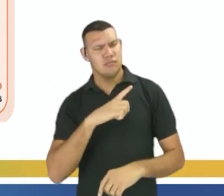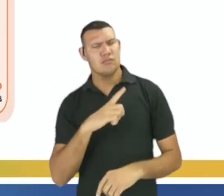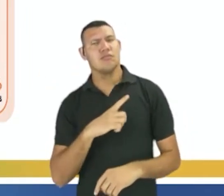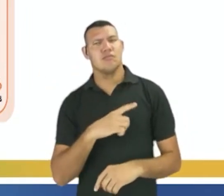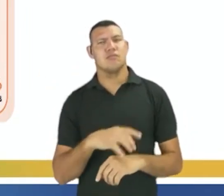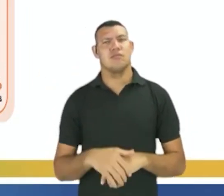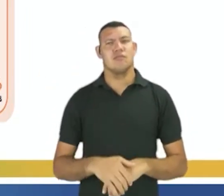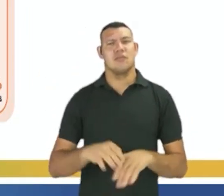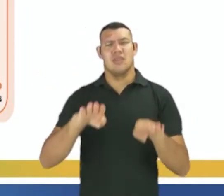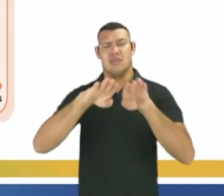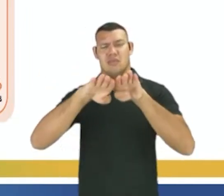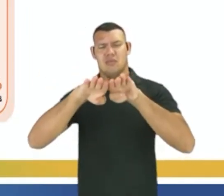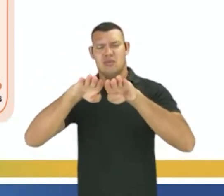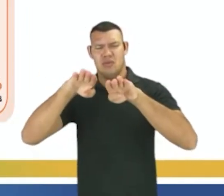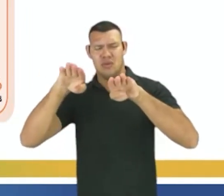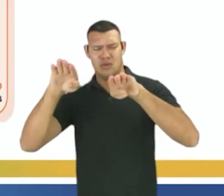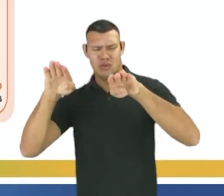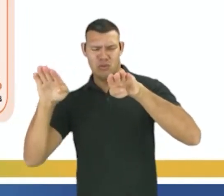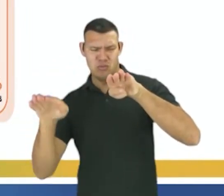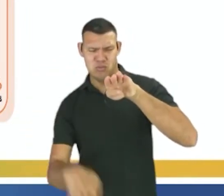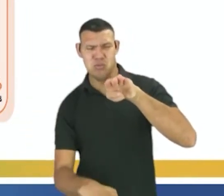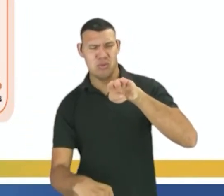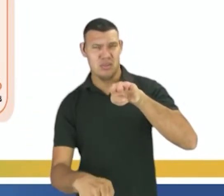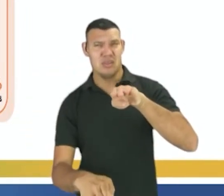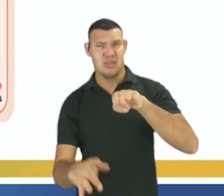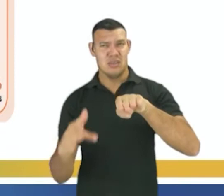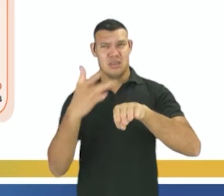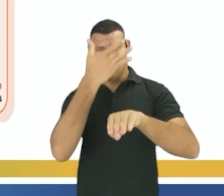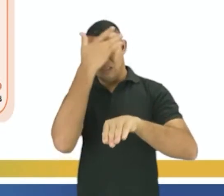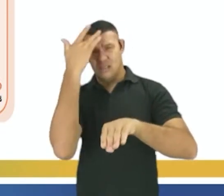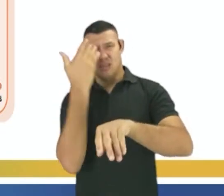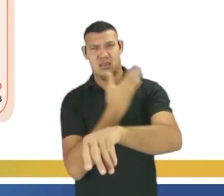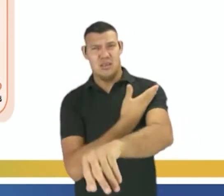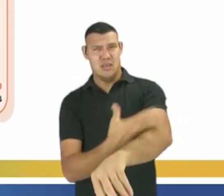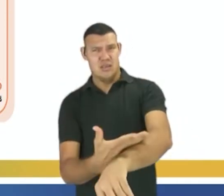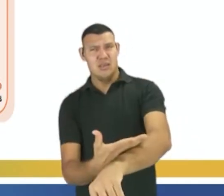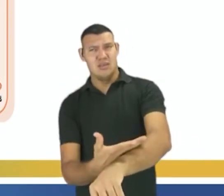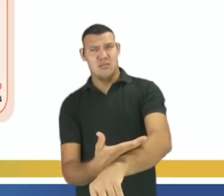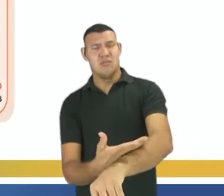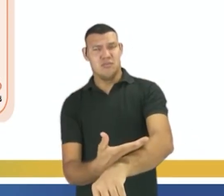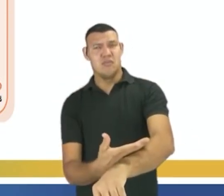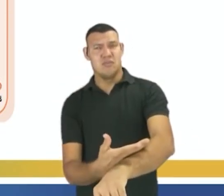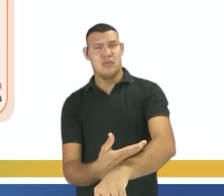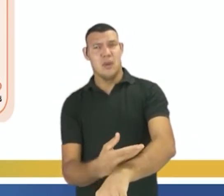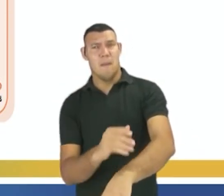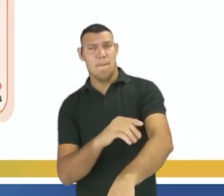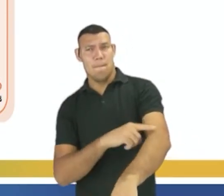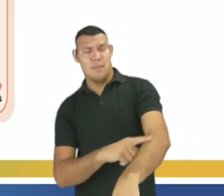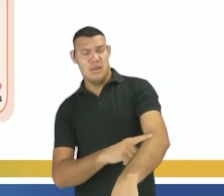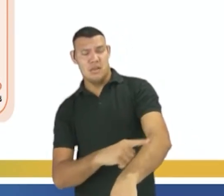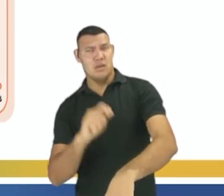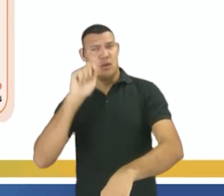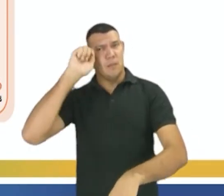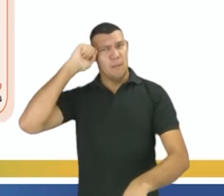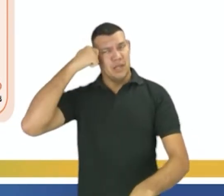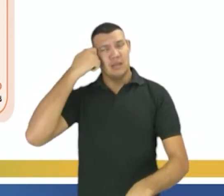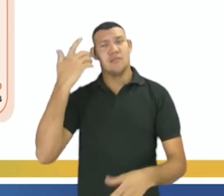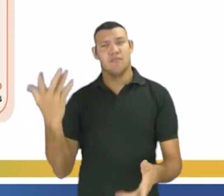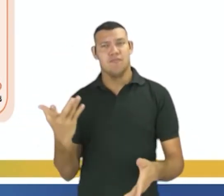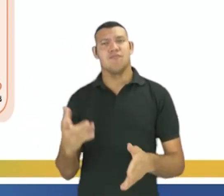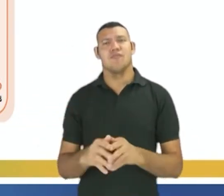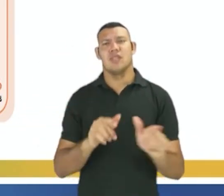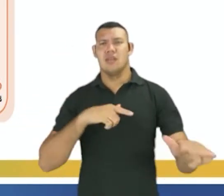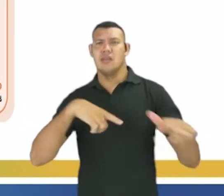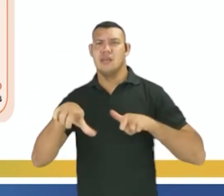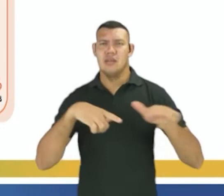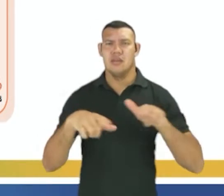desigualdade gritante da população branca contra a preta ou parda em relação ao mercado de trabalho, distribuição de renda,